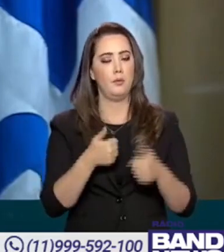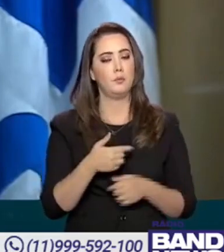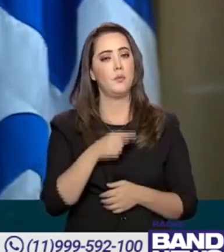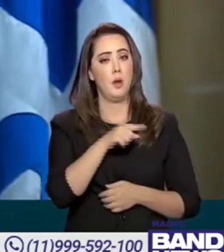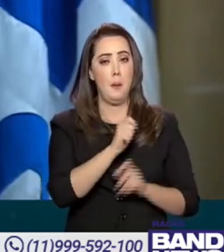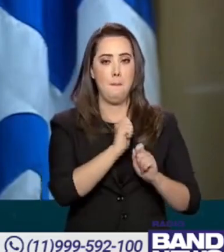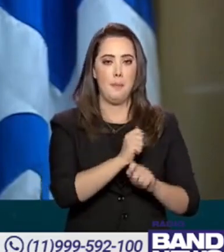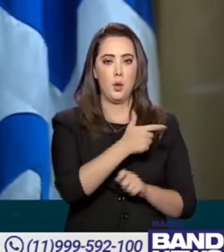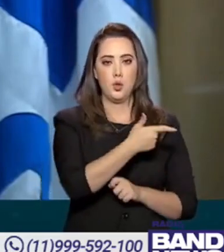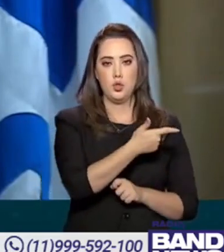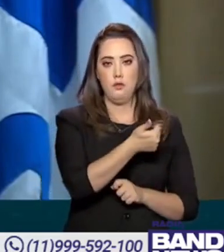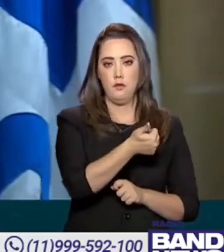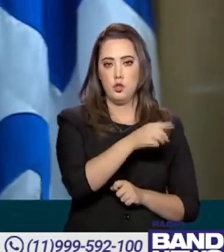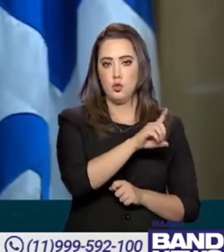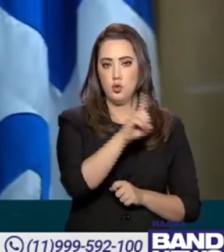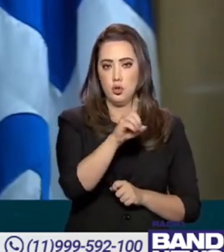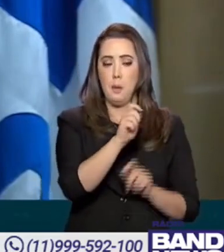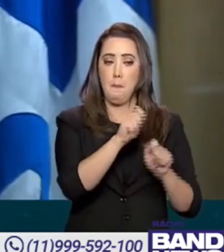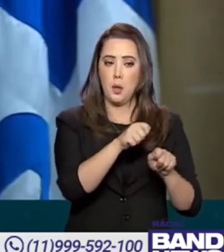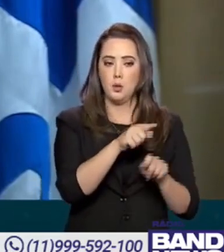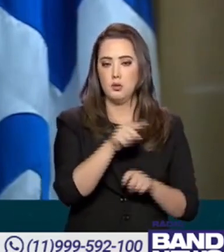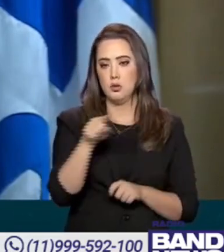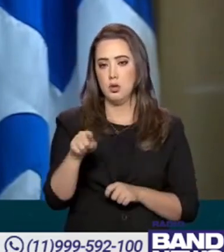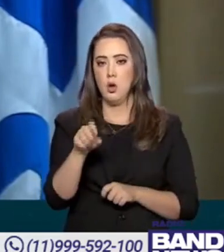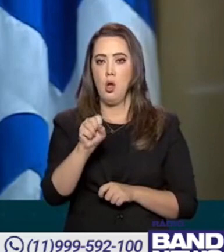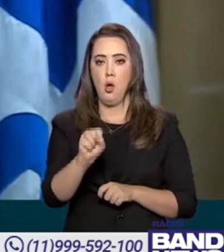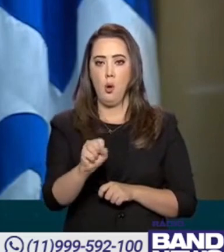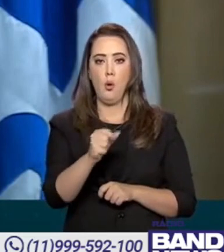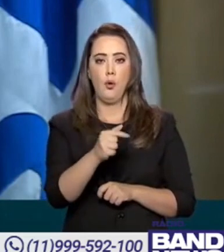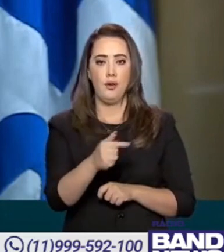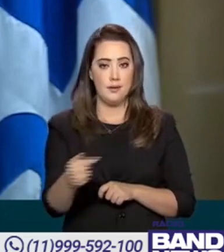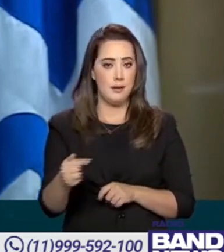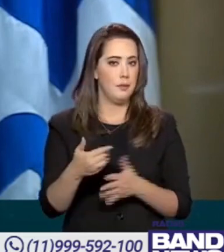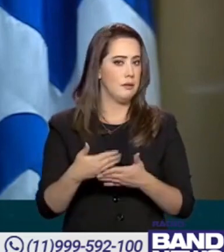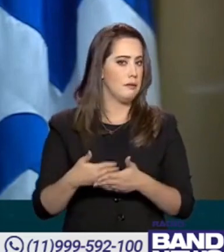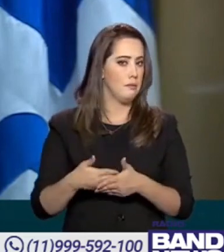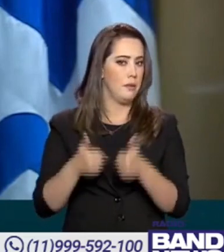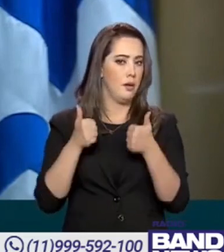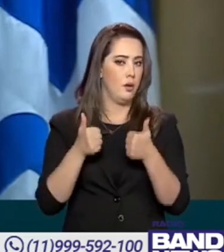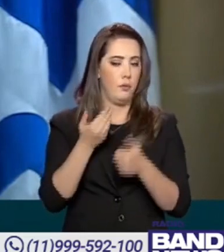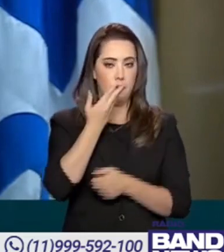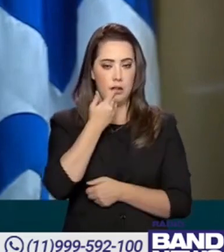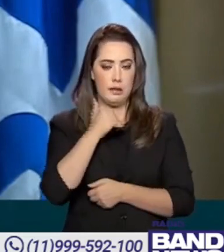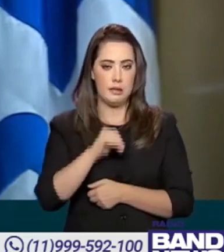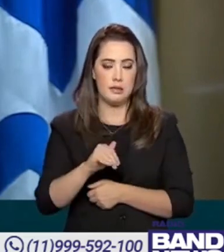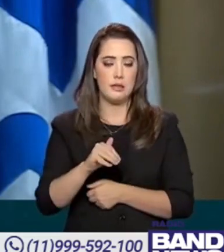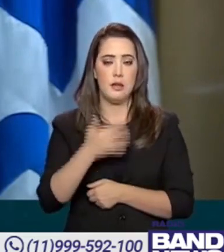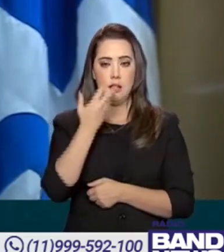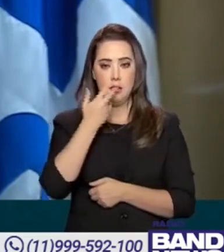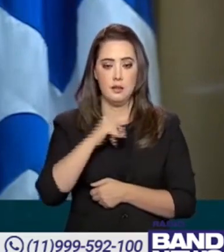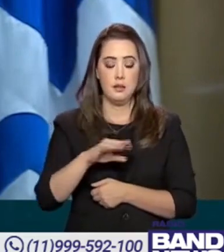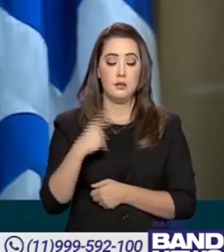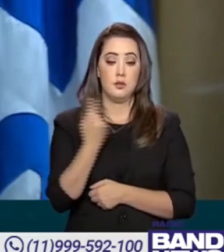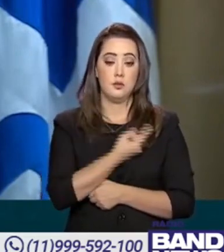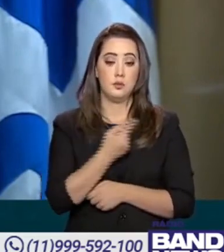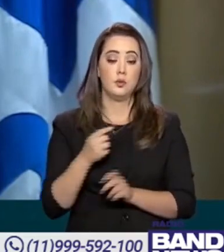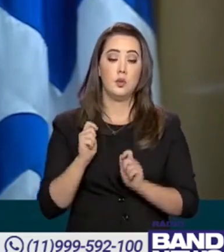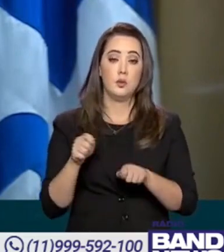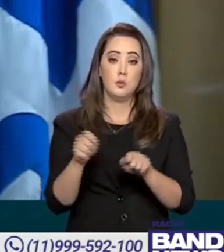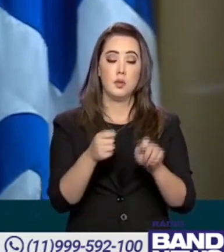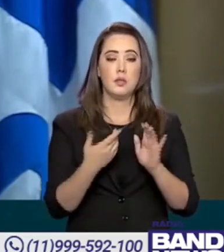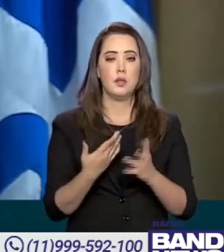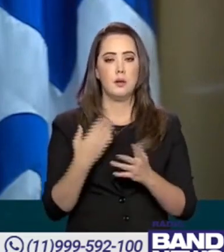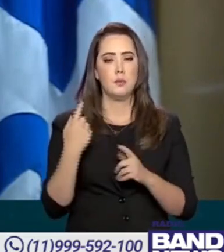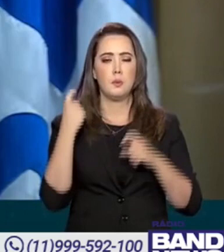Isso serve tanto para adultos como para crianças. E nas crianças tem algo que nós trazemos a